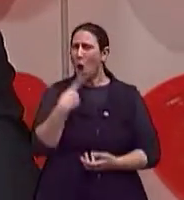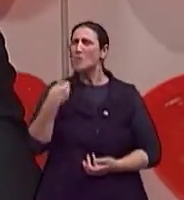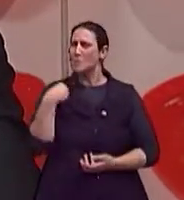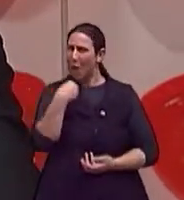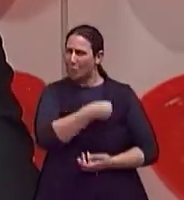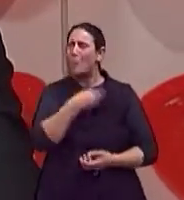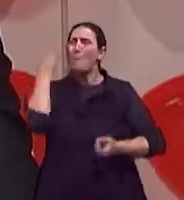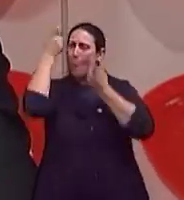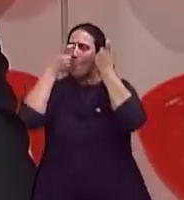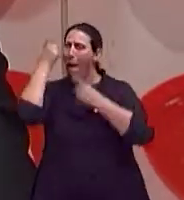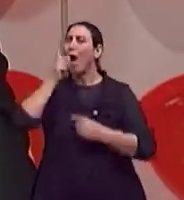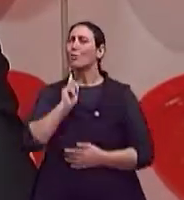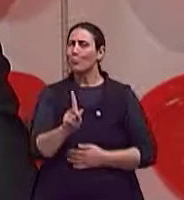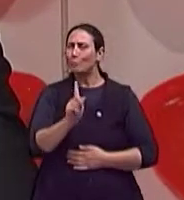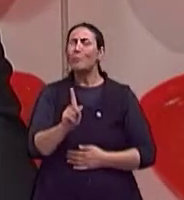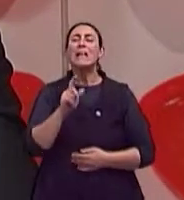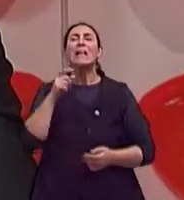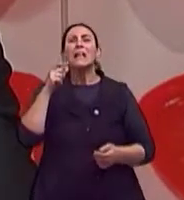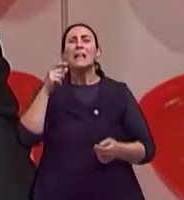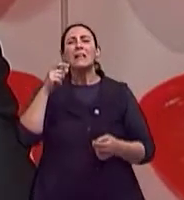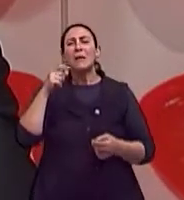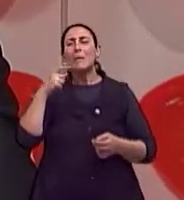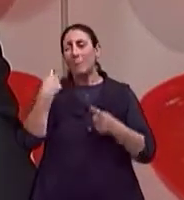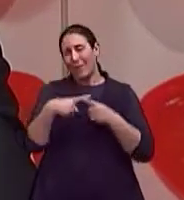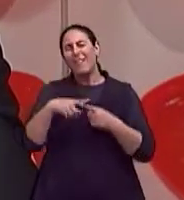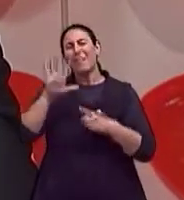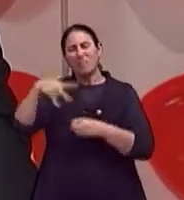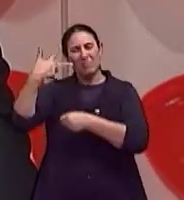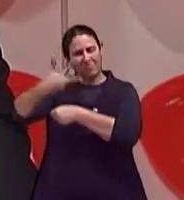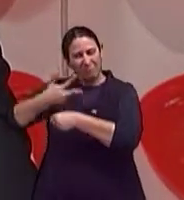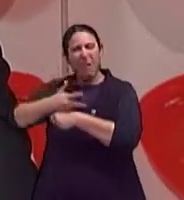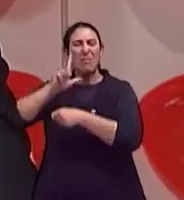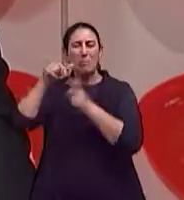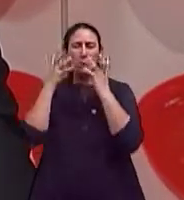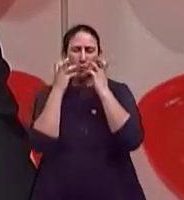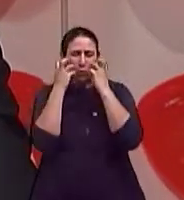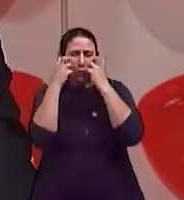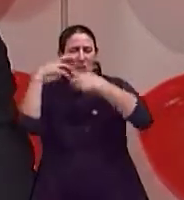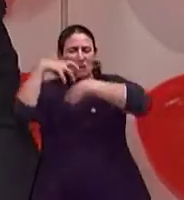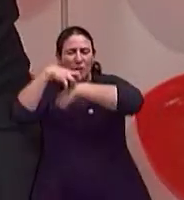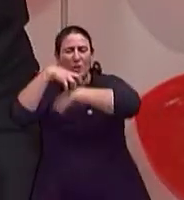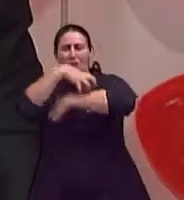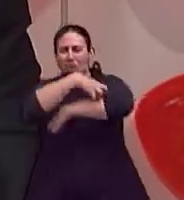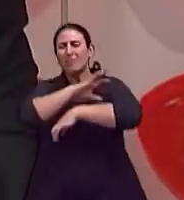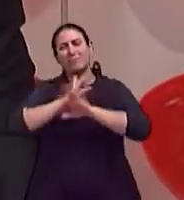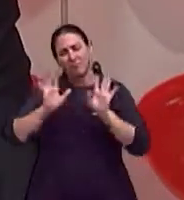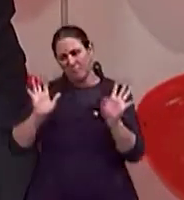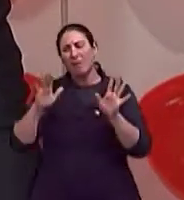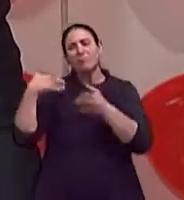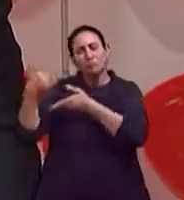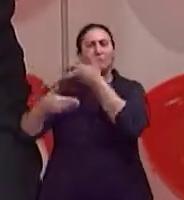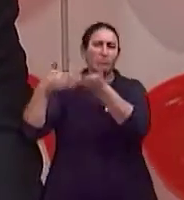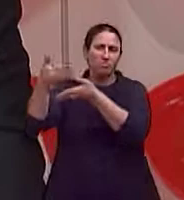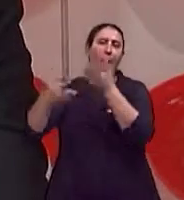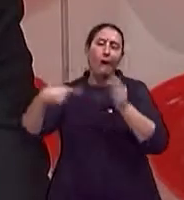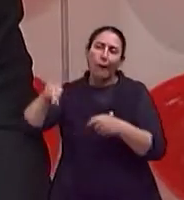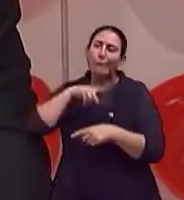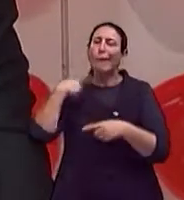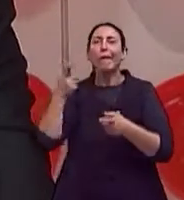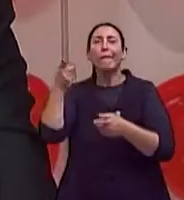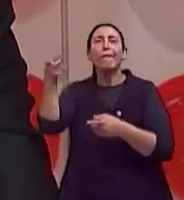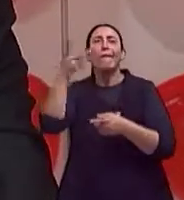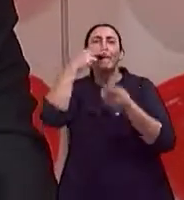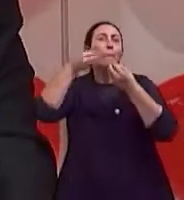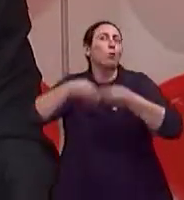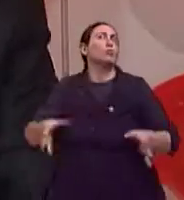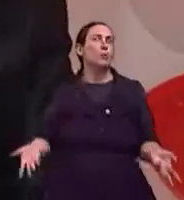com a prevenção. E depois que já está instalada a velhice, a ruga, a mancha, a lesão degenerativa, é correr o ponto do prejuízo. Só